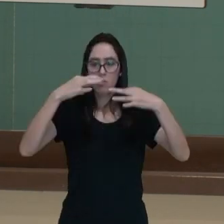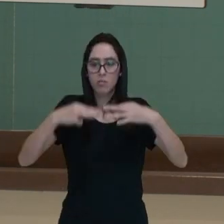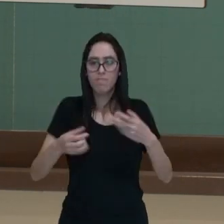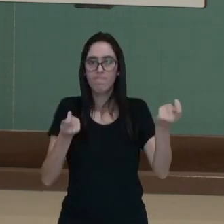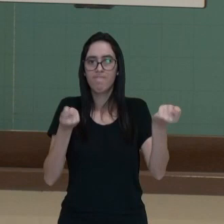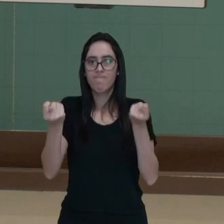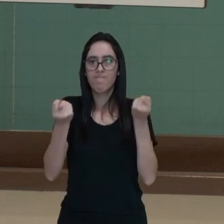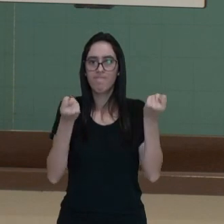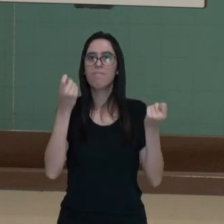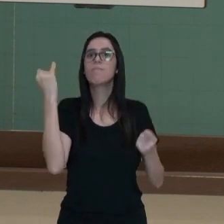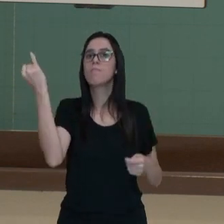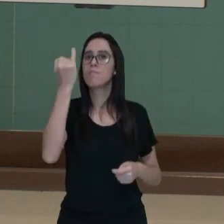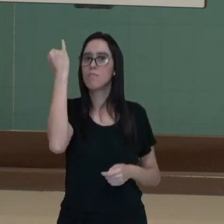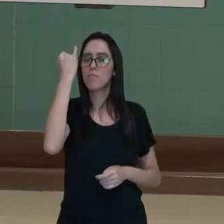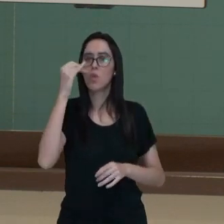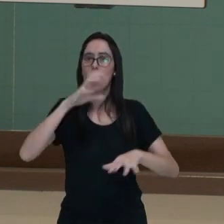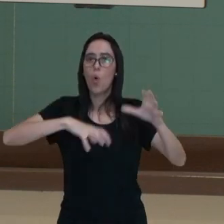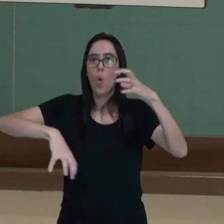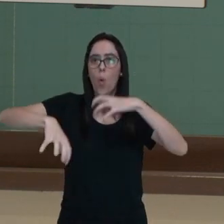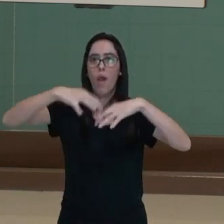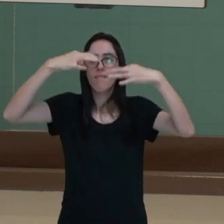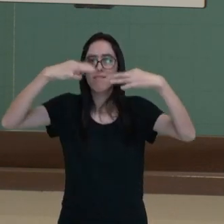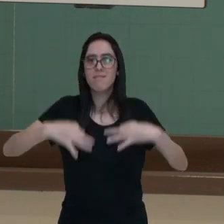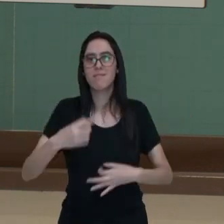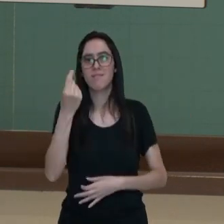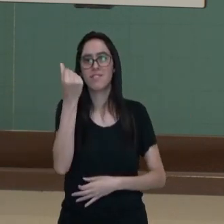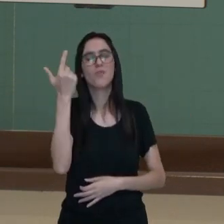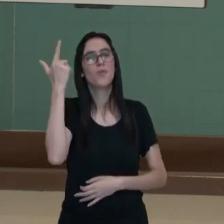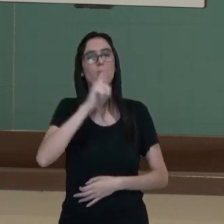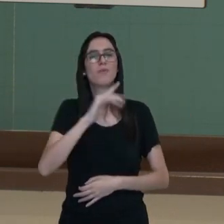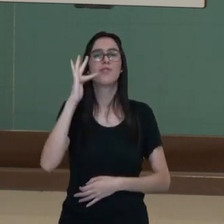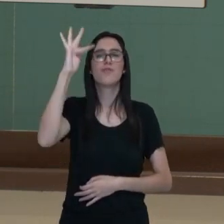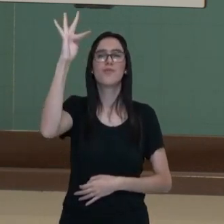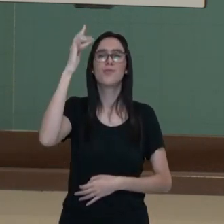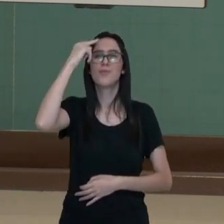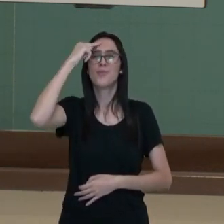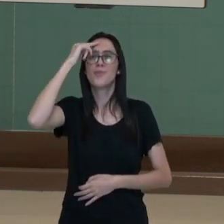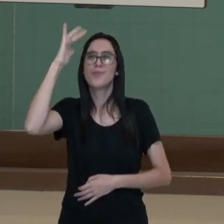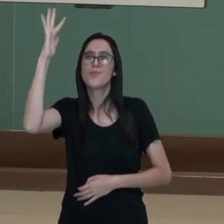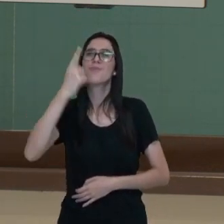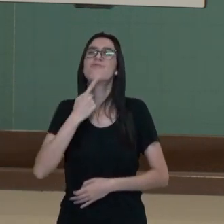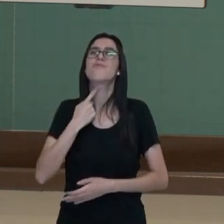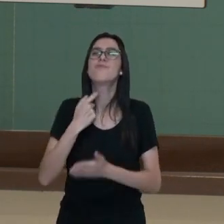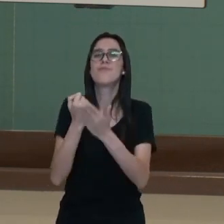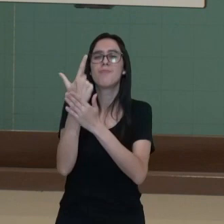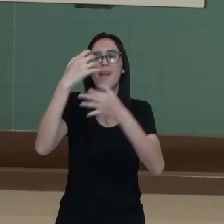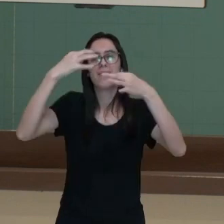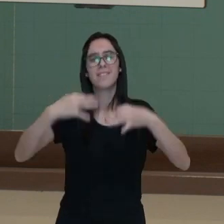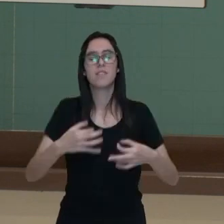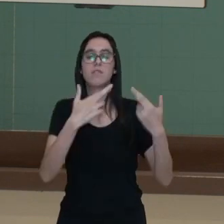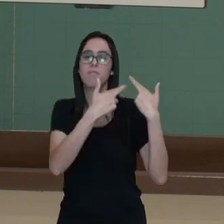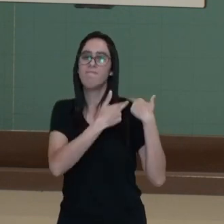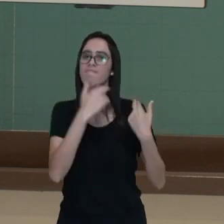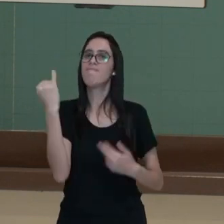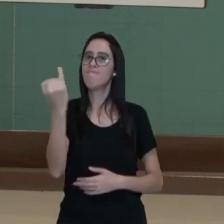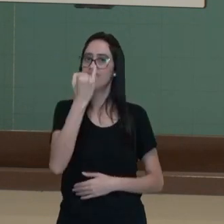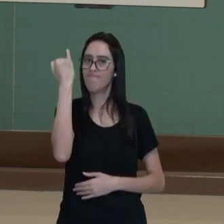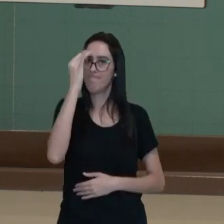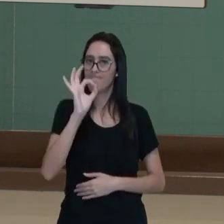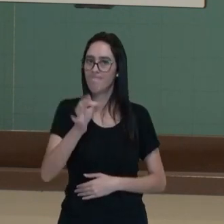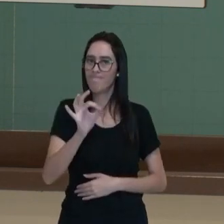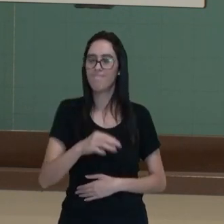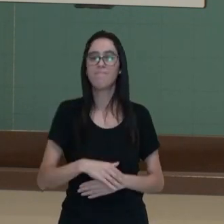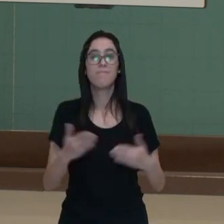É! A organização financeira ajuda a realizar os sonhos, mas com responsabilidade. Isso é muito importante.